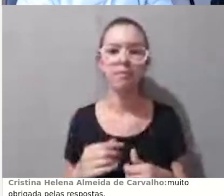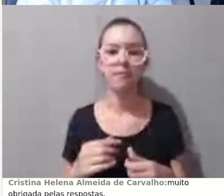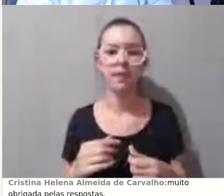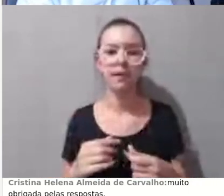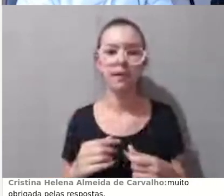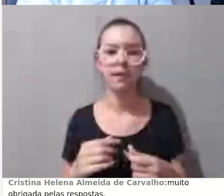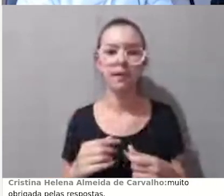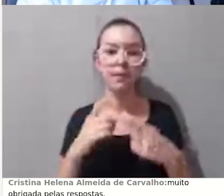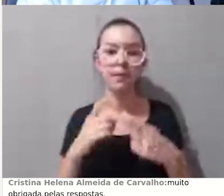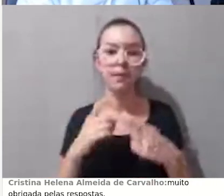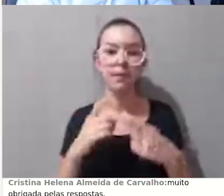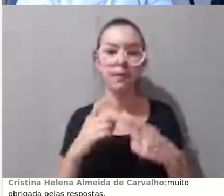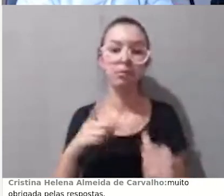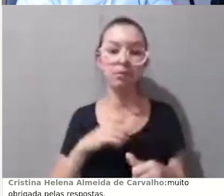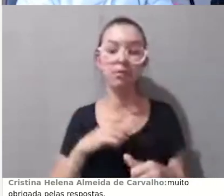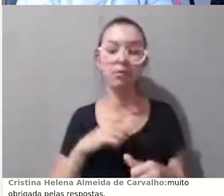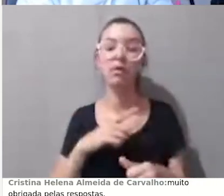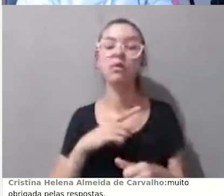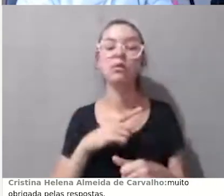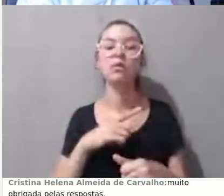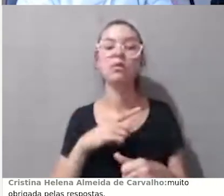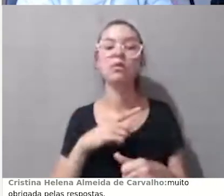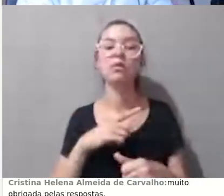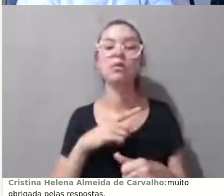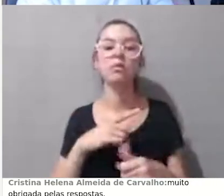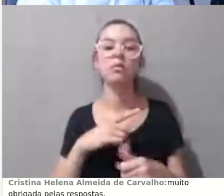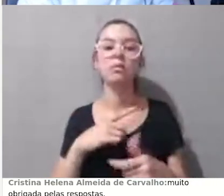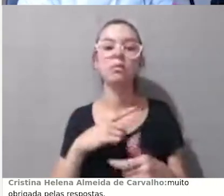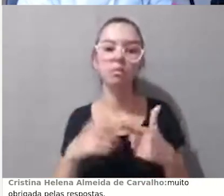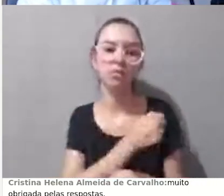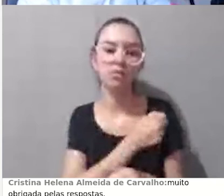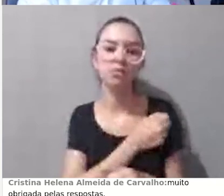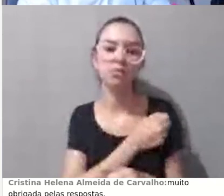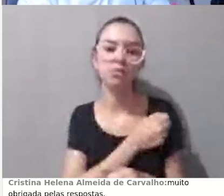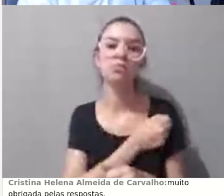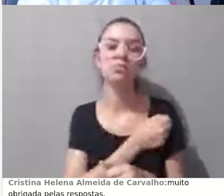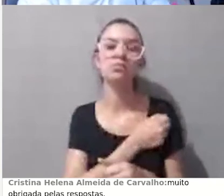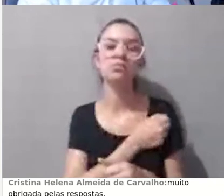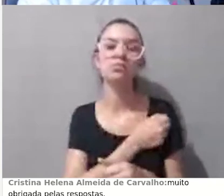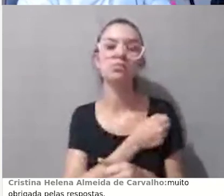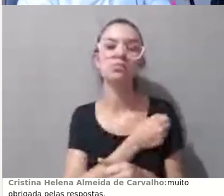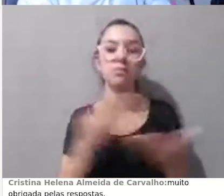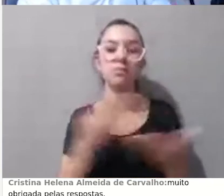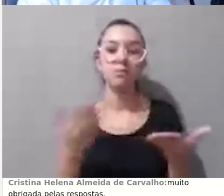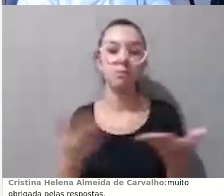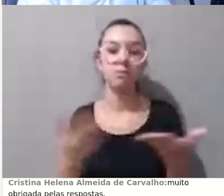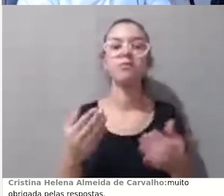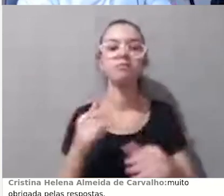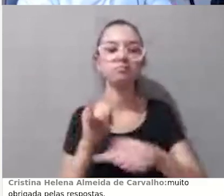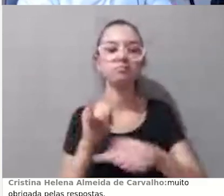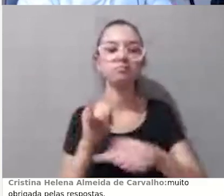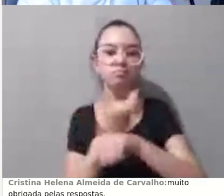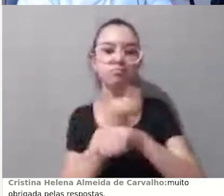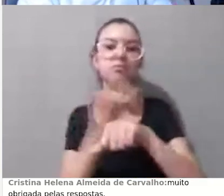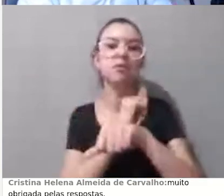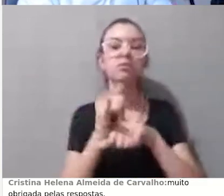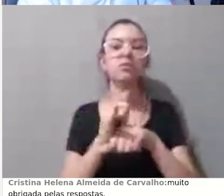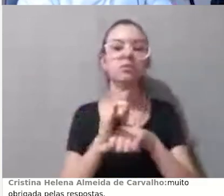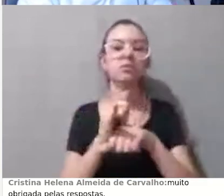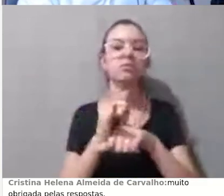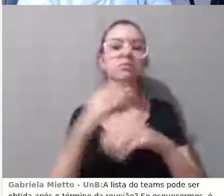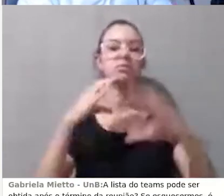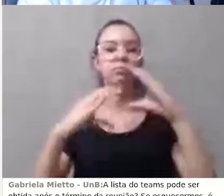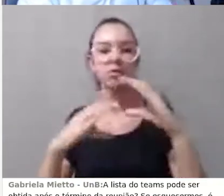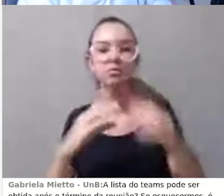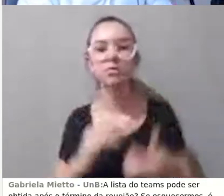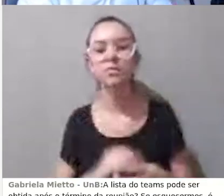abordados. A Carolina também está lembrando do BBB, mas eu não sei, o Moodle registra a participação, se eu abro uma